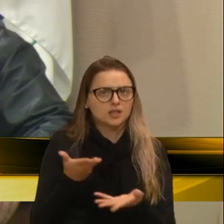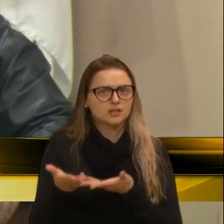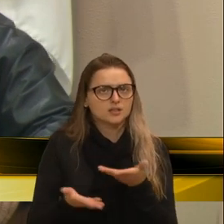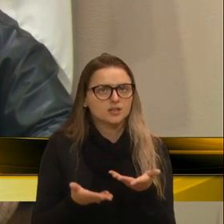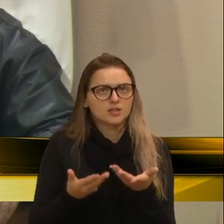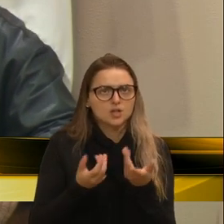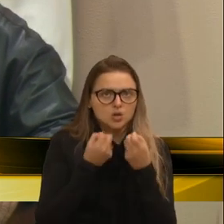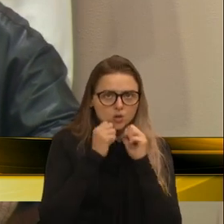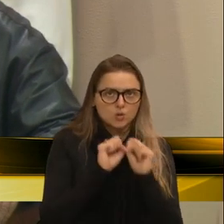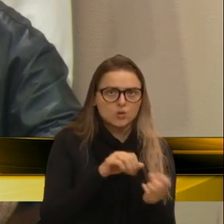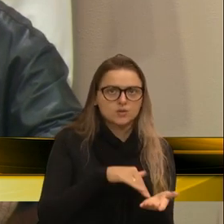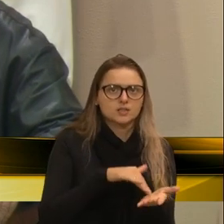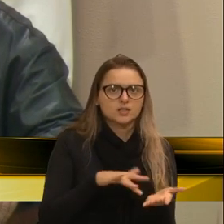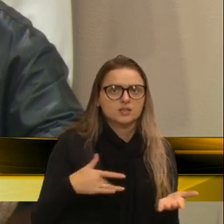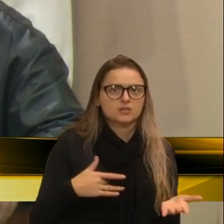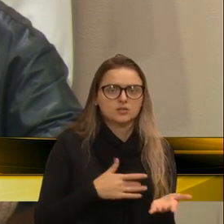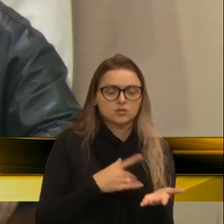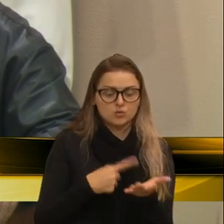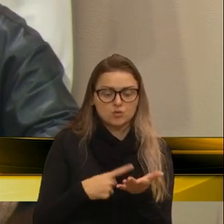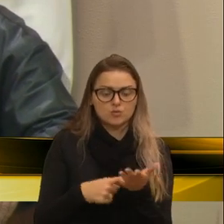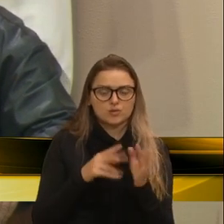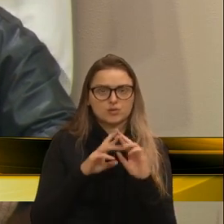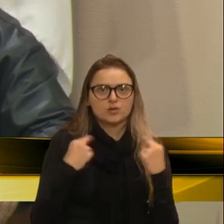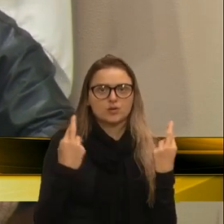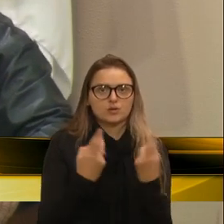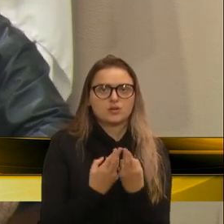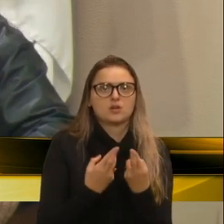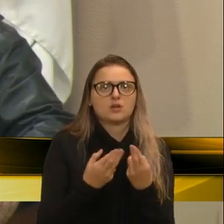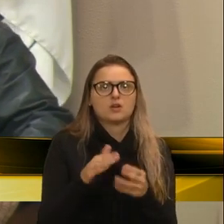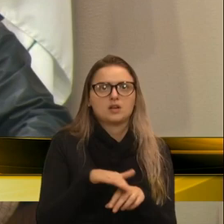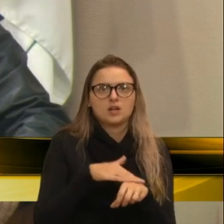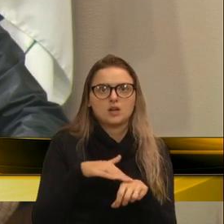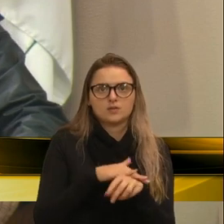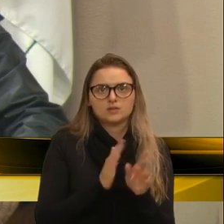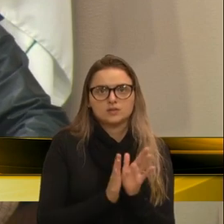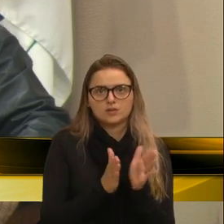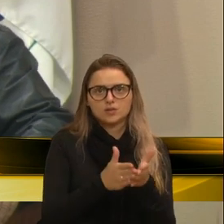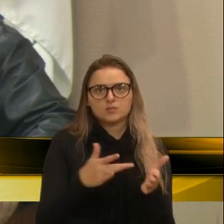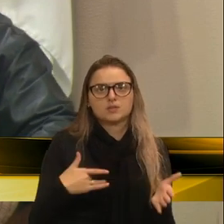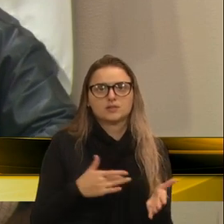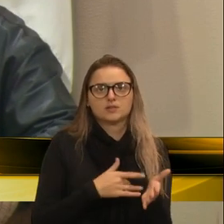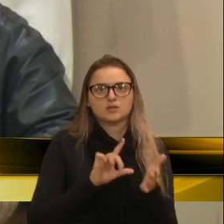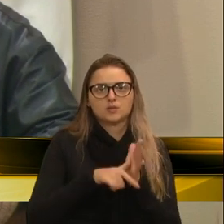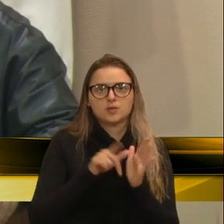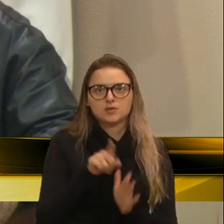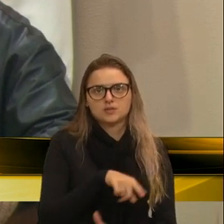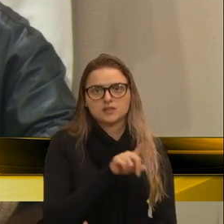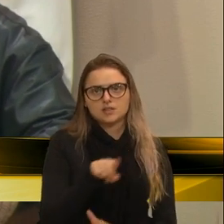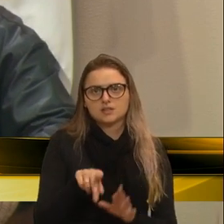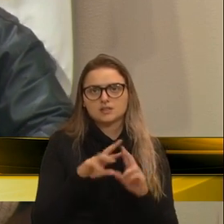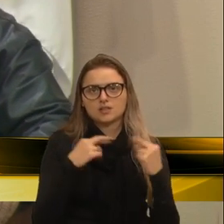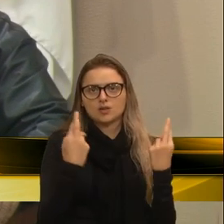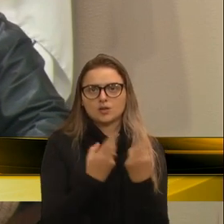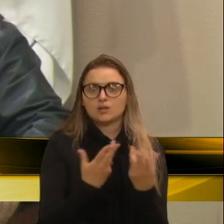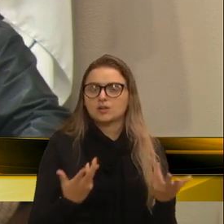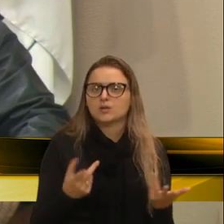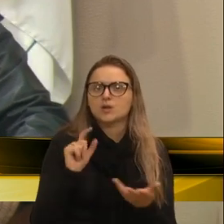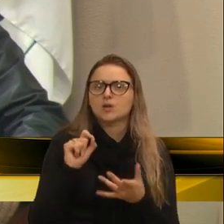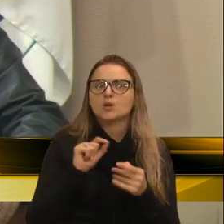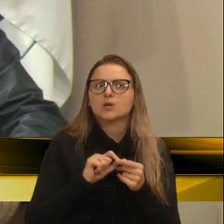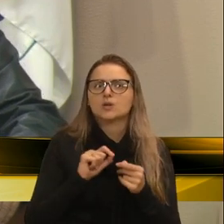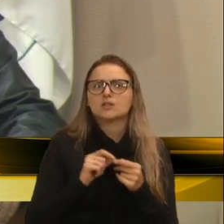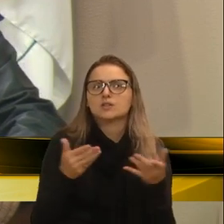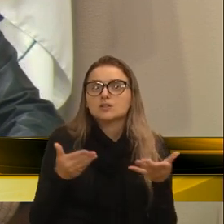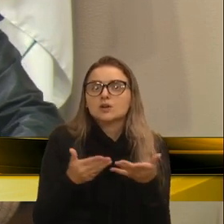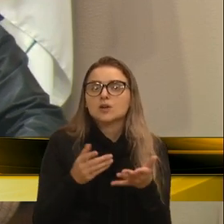da Saúde marcou conosco aqui. Marcou que nós íamos receber a Comissão de Saúde. E desmarcou. O que está sendo preparado para o